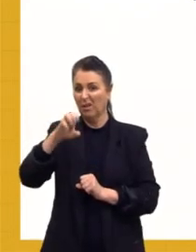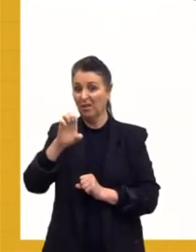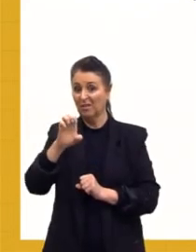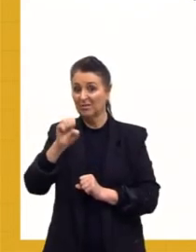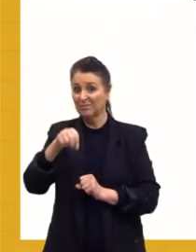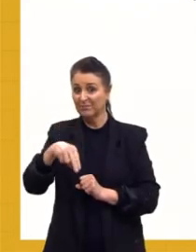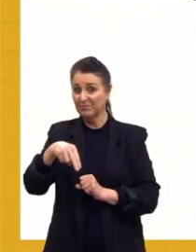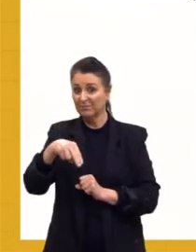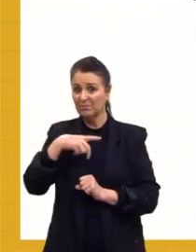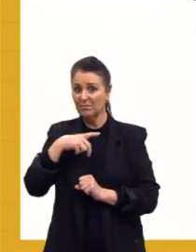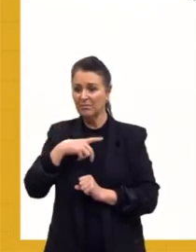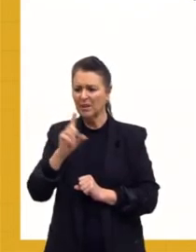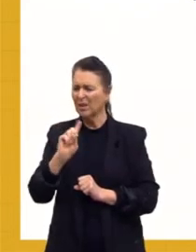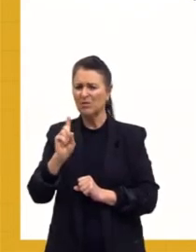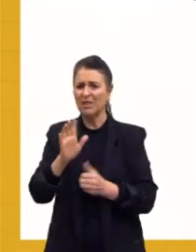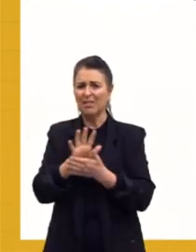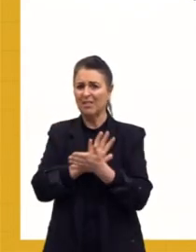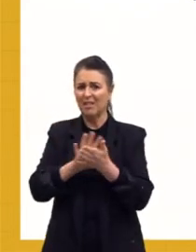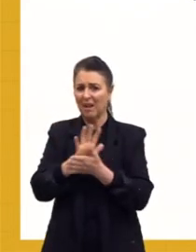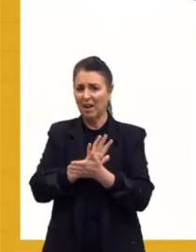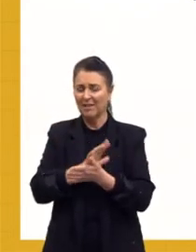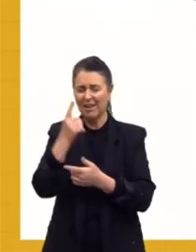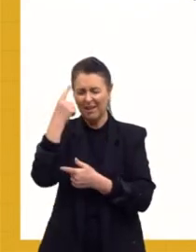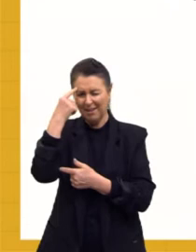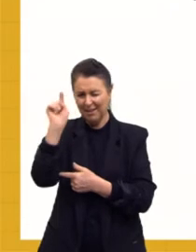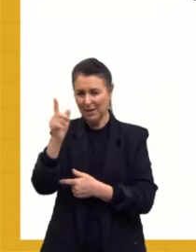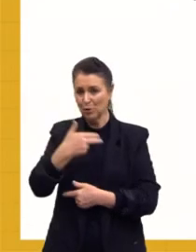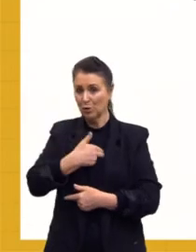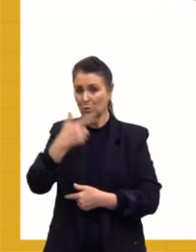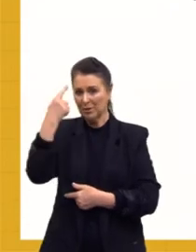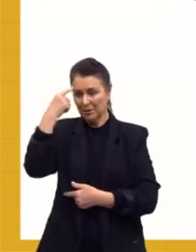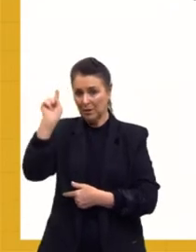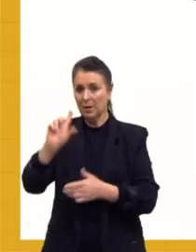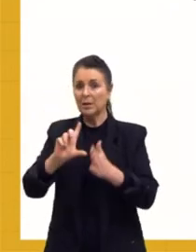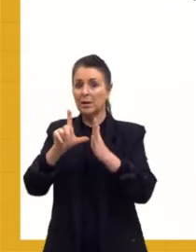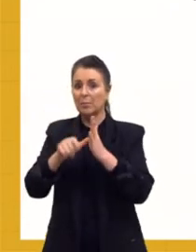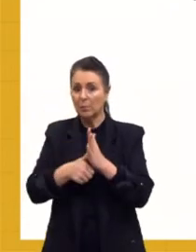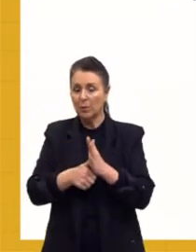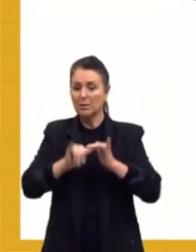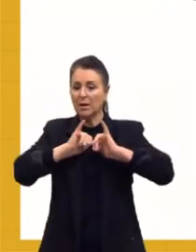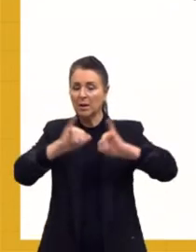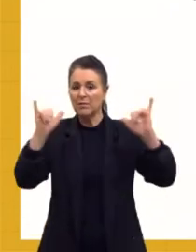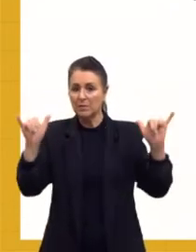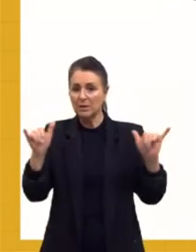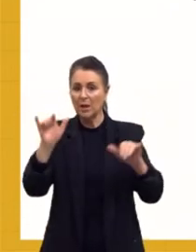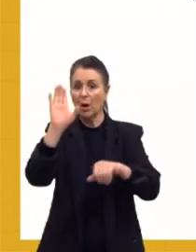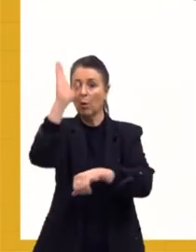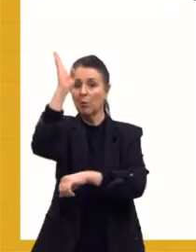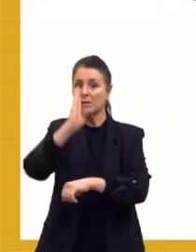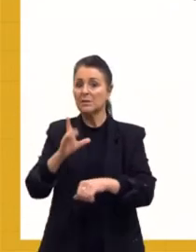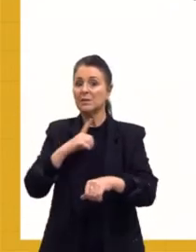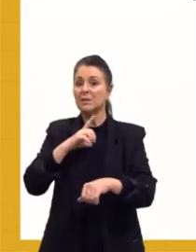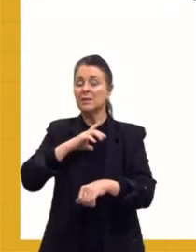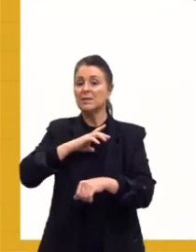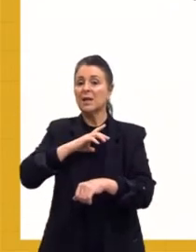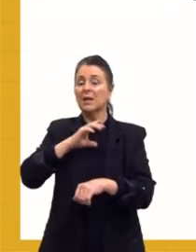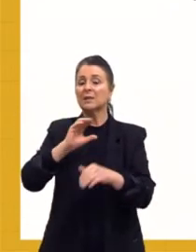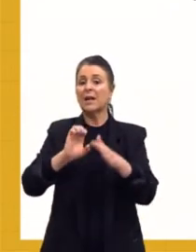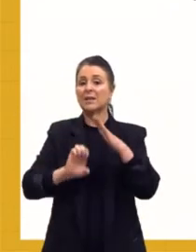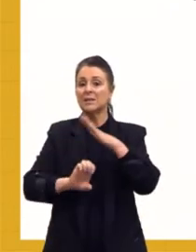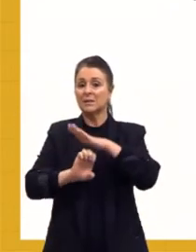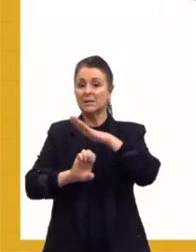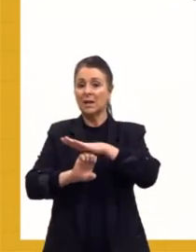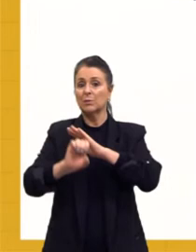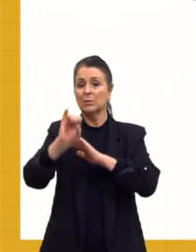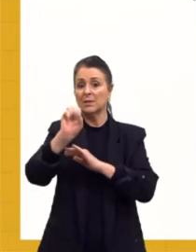pretexto para dar o golpe, e depois da Intentona ele declara Estado de Sítio, e depois ele aproveita esse Estado de Sítio para declarar um